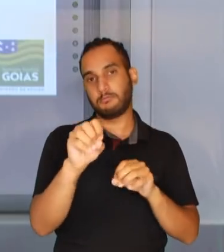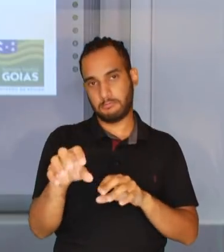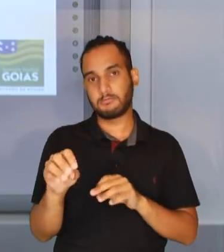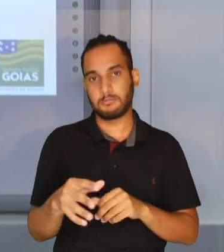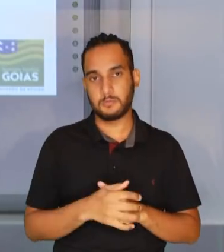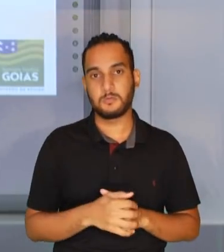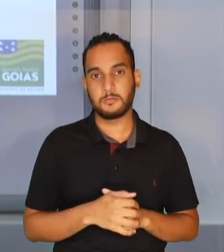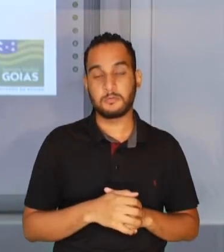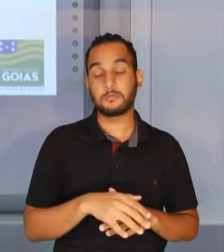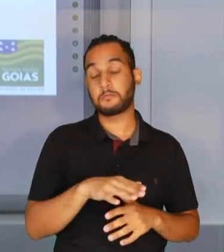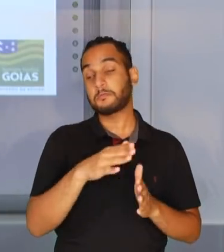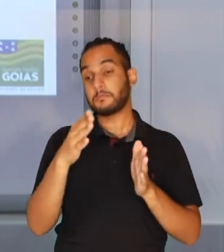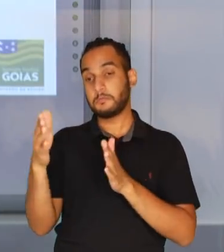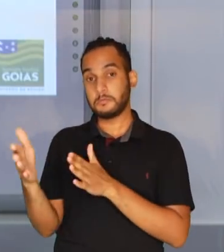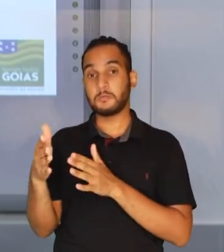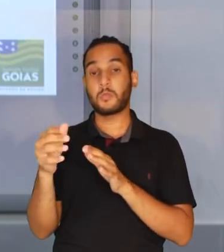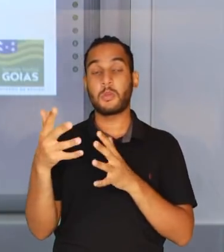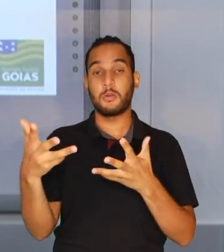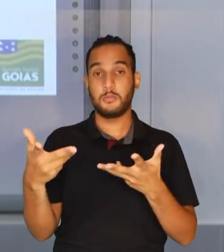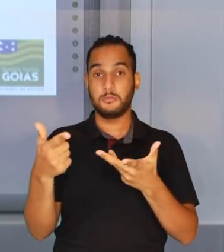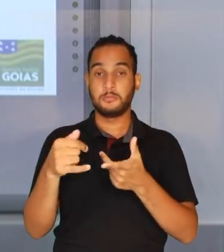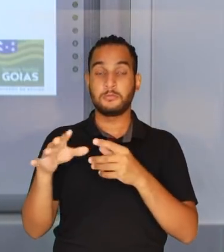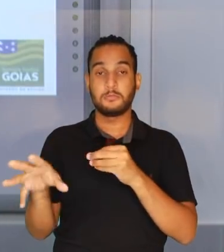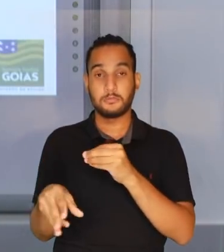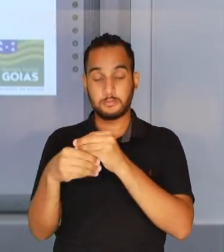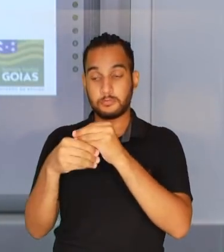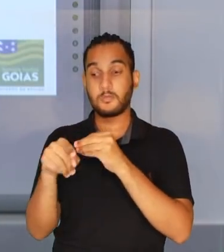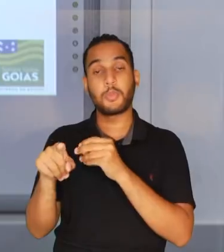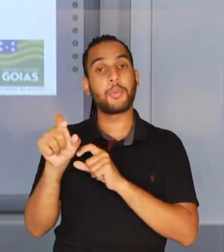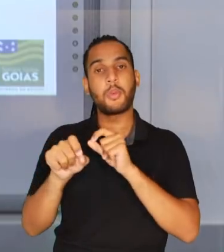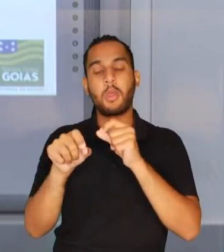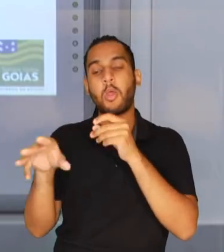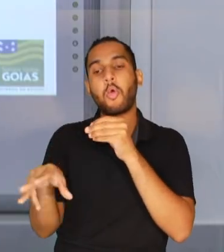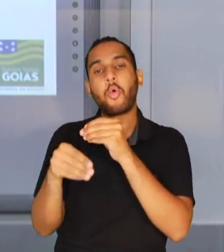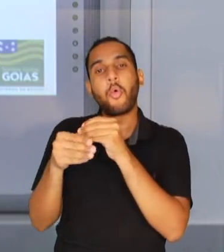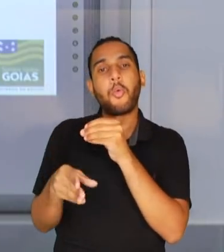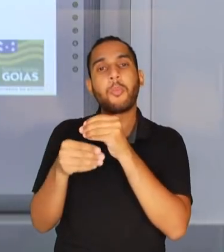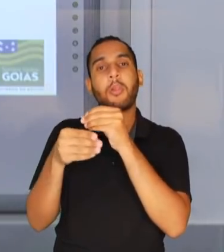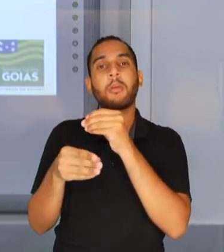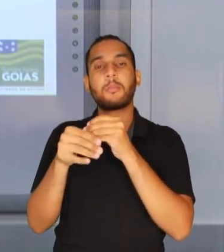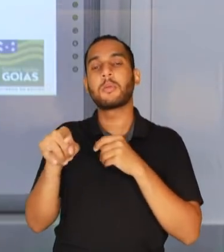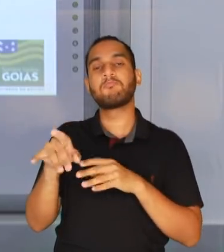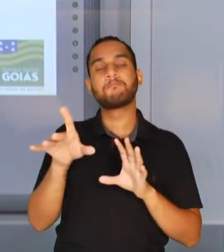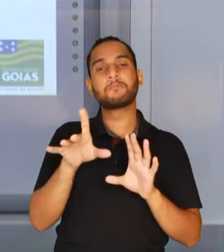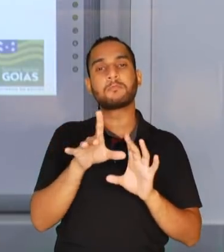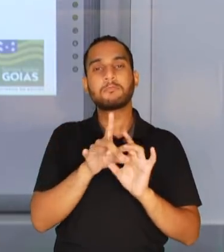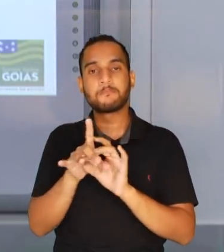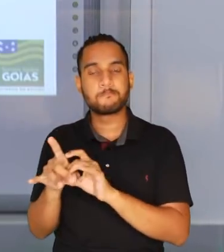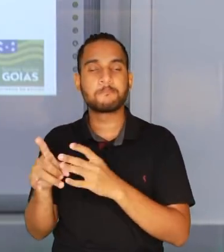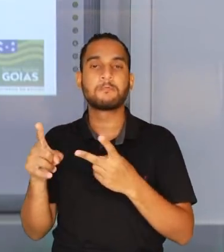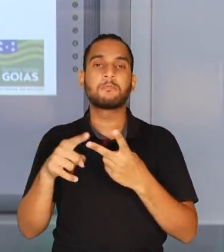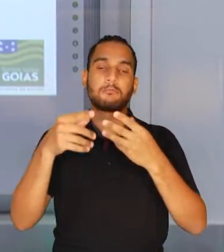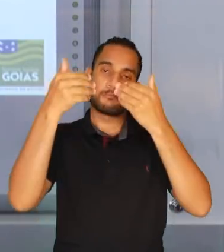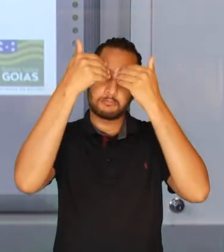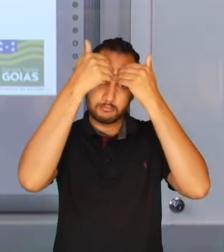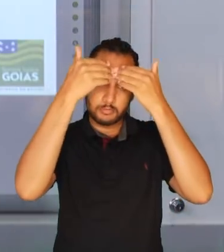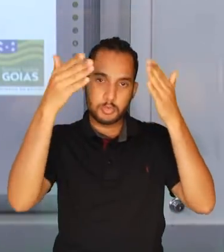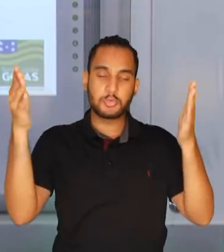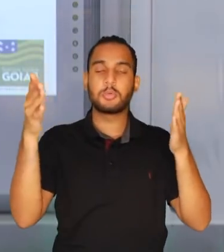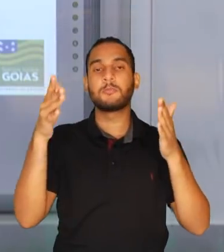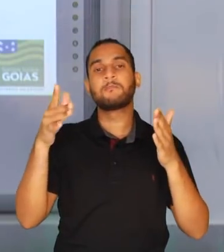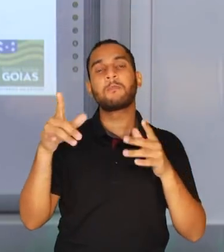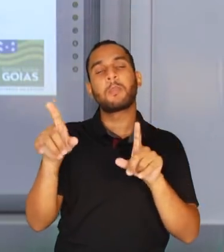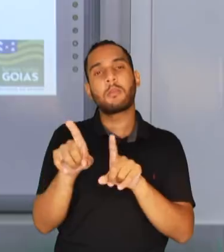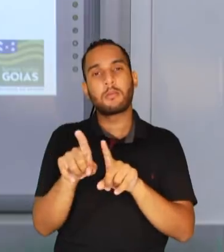ser desenvolvidas. Já as habilidades complementares, elas trazem complementos, elas trazem contextualizações,